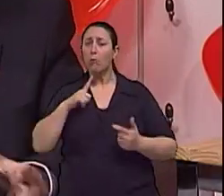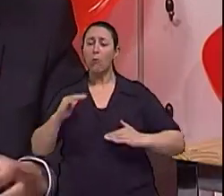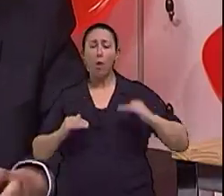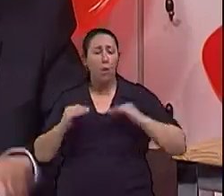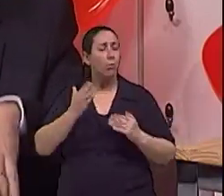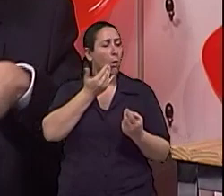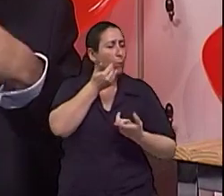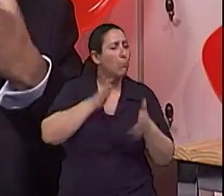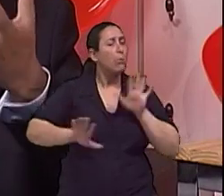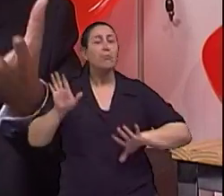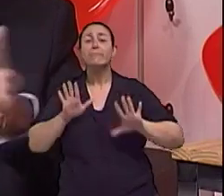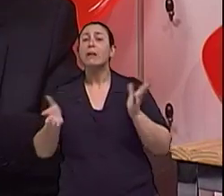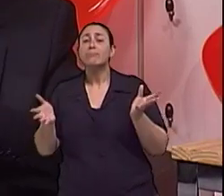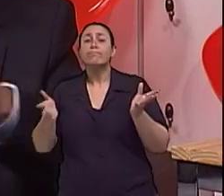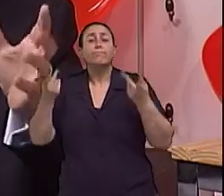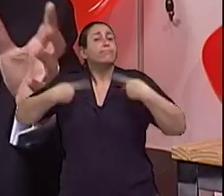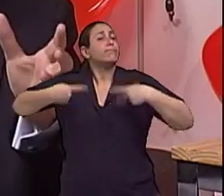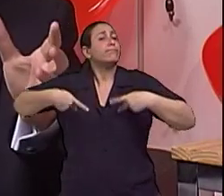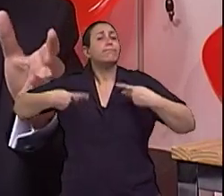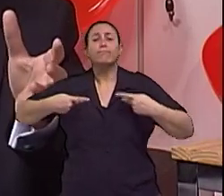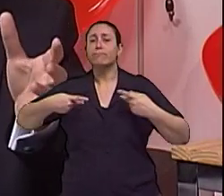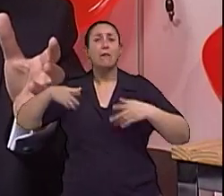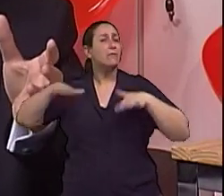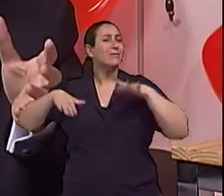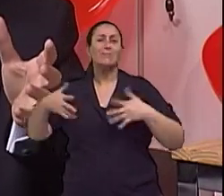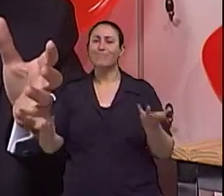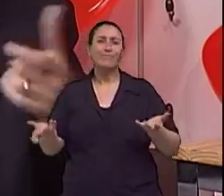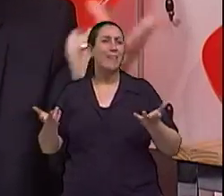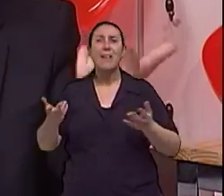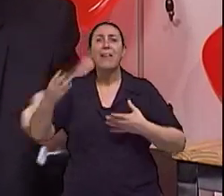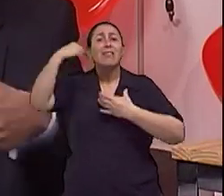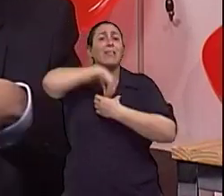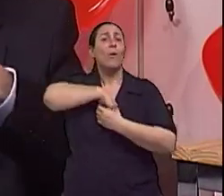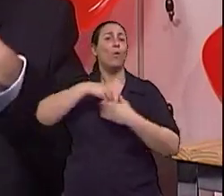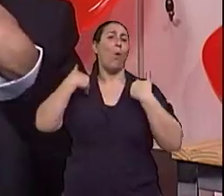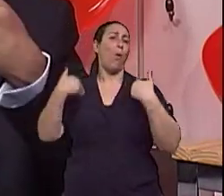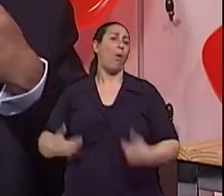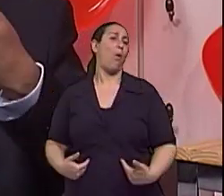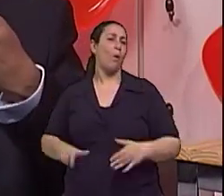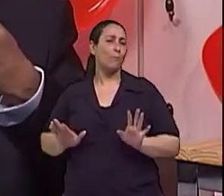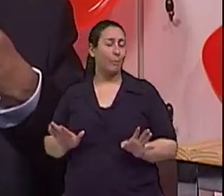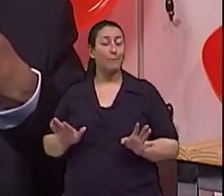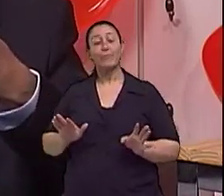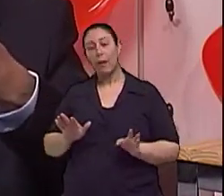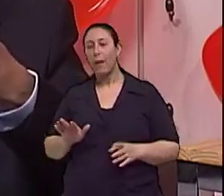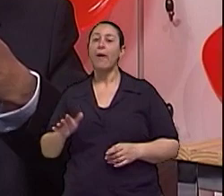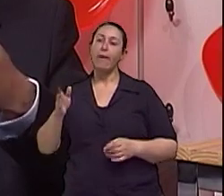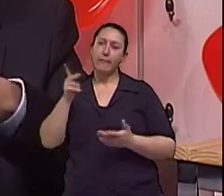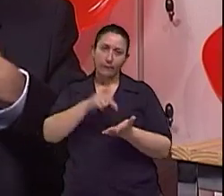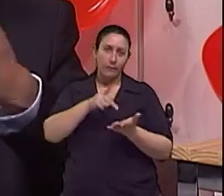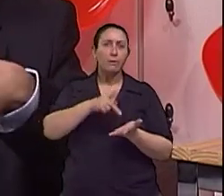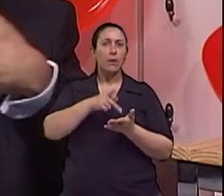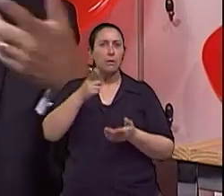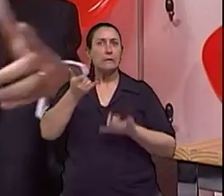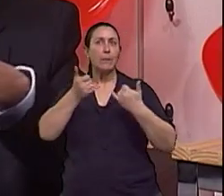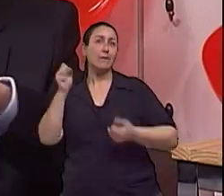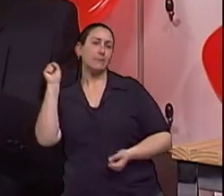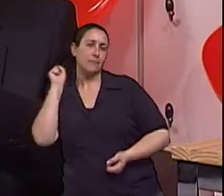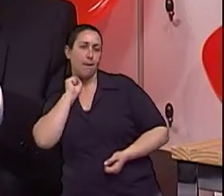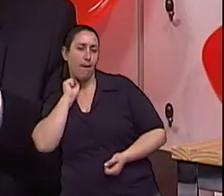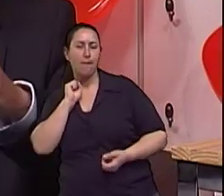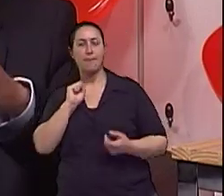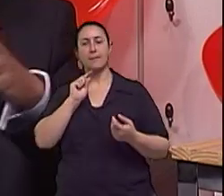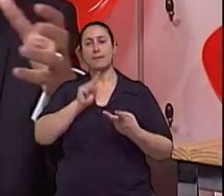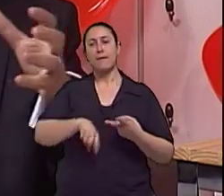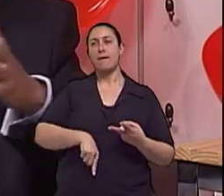hipertensos. Todos têm fator genético associado. E é claro que, às vezes, o fator de estresse também está